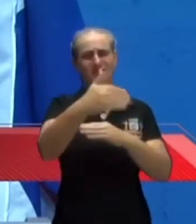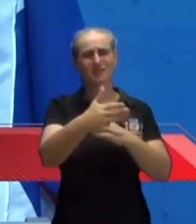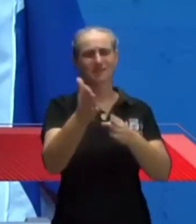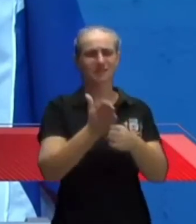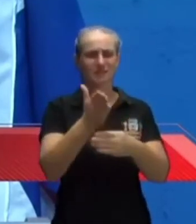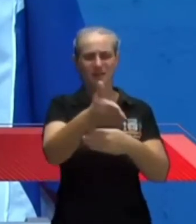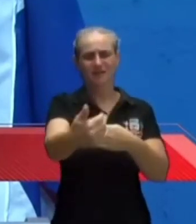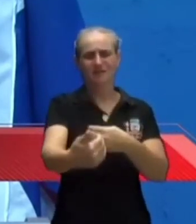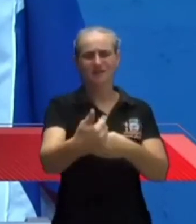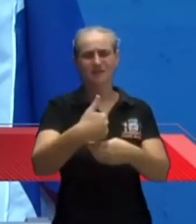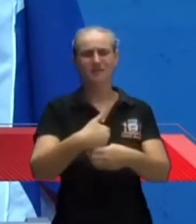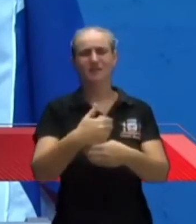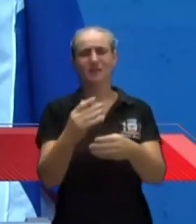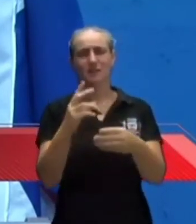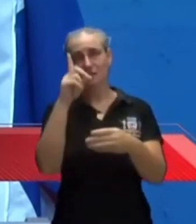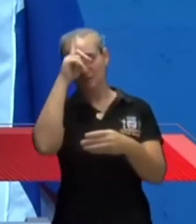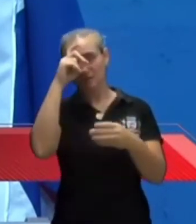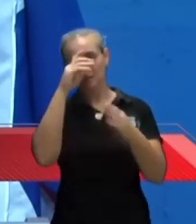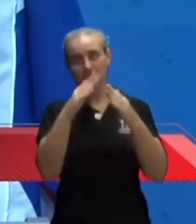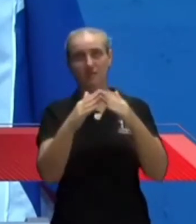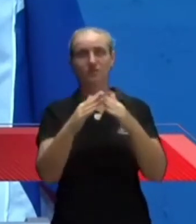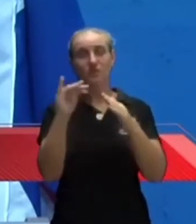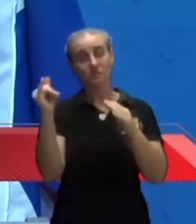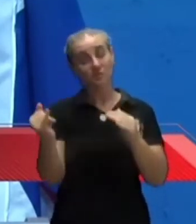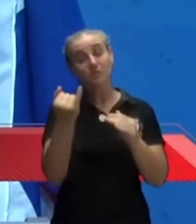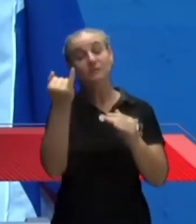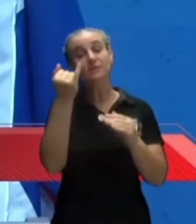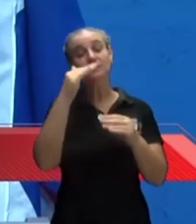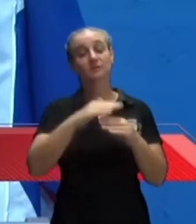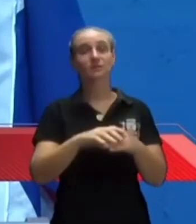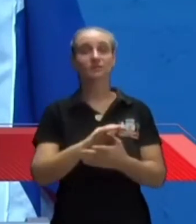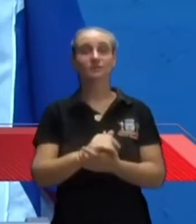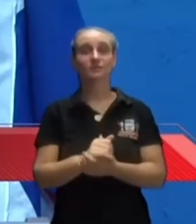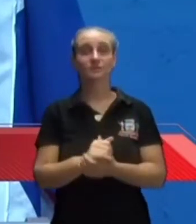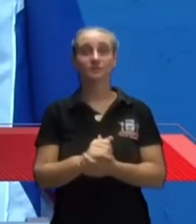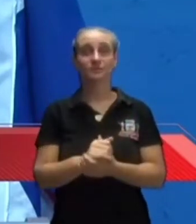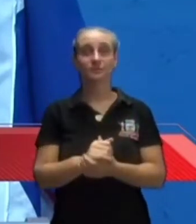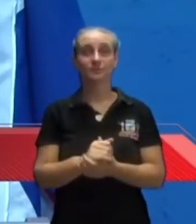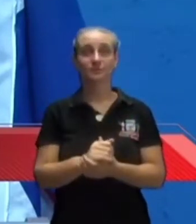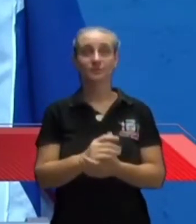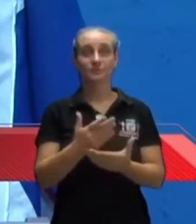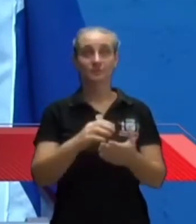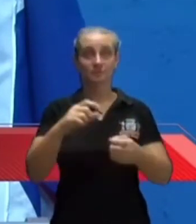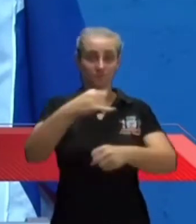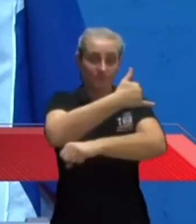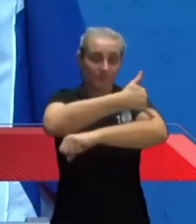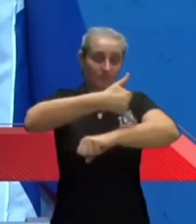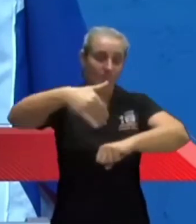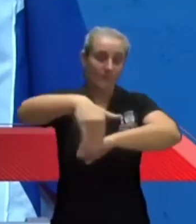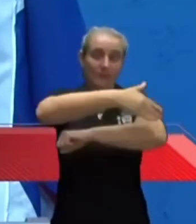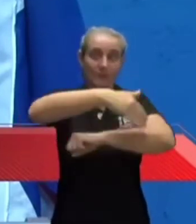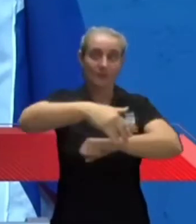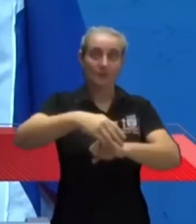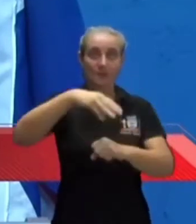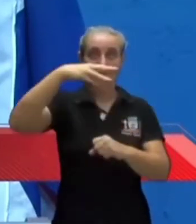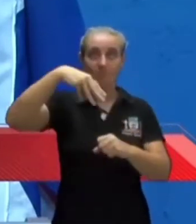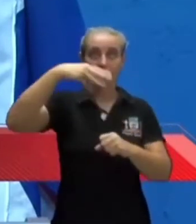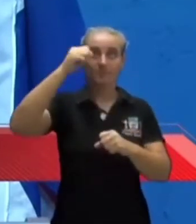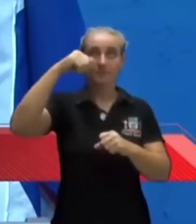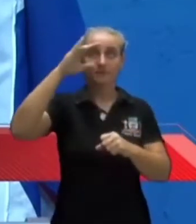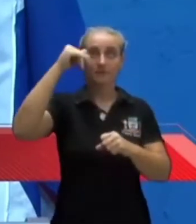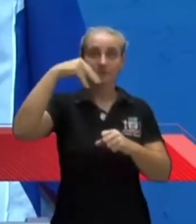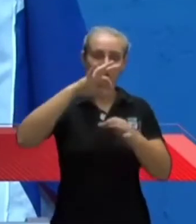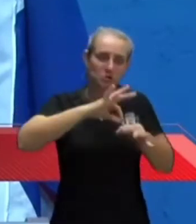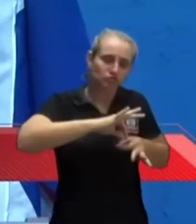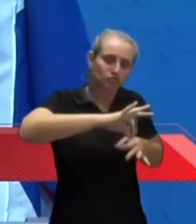então é importante que fosse feita essa lombada. Solicito também que viabilize a pavimentação asfáltica da rua Mancini, em toda a sua